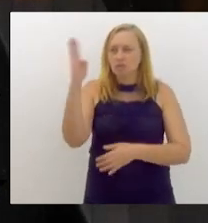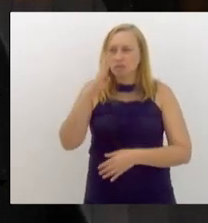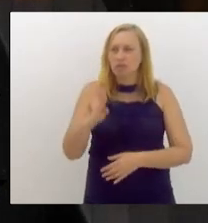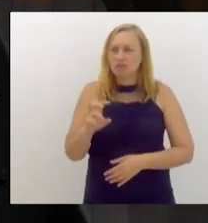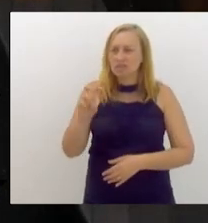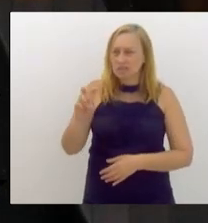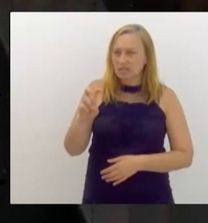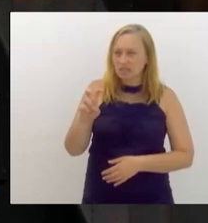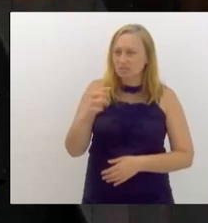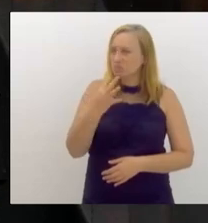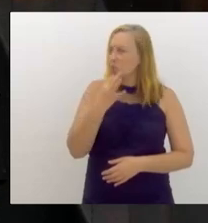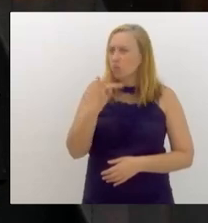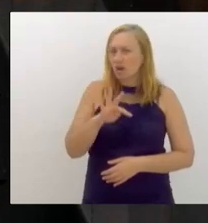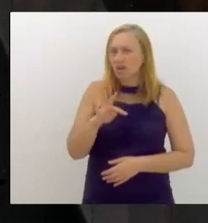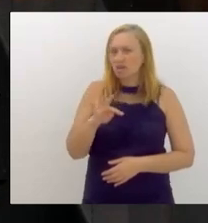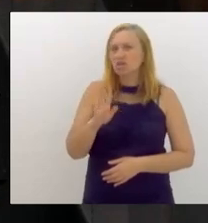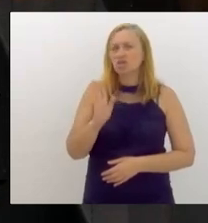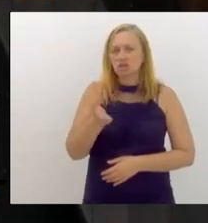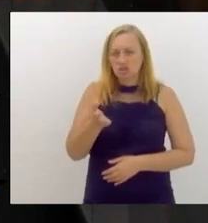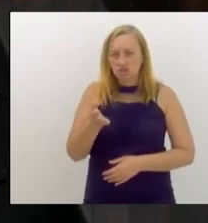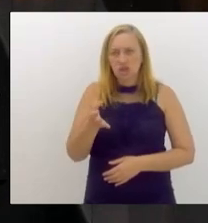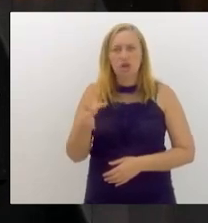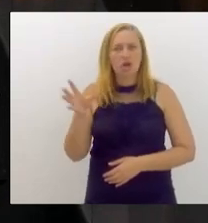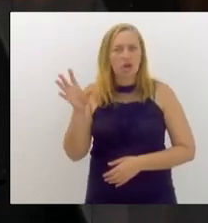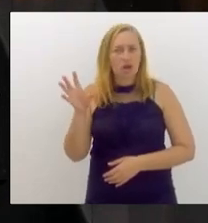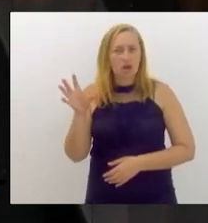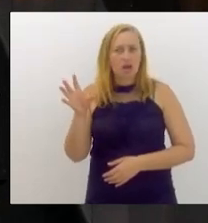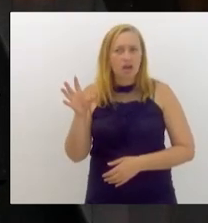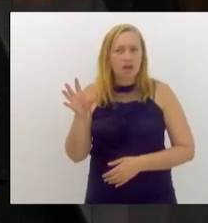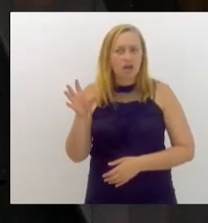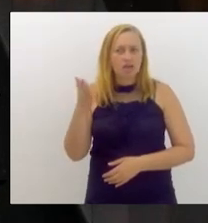conhece, já ouviu falar na nossa família.